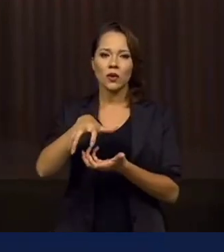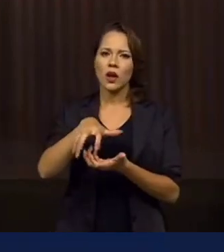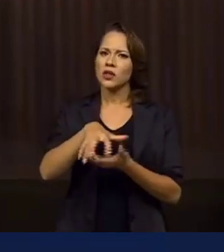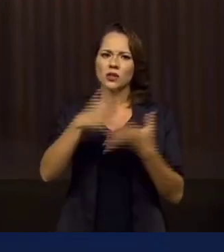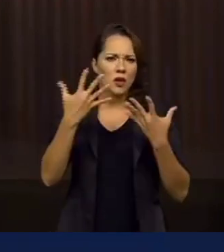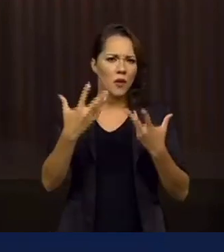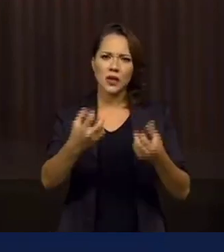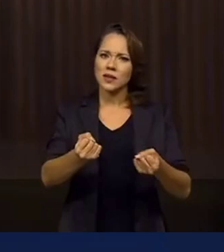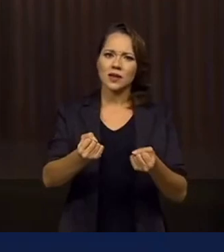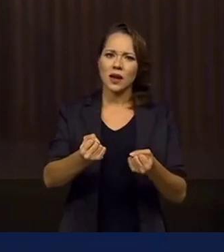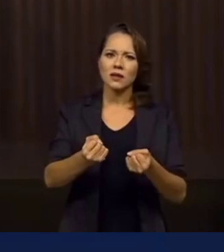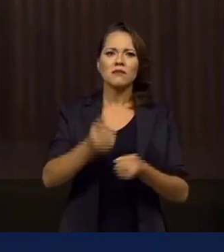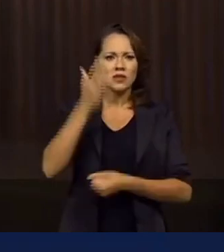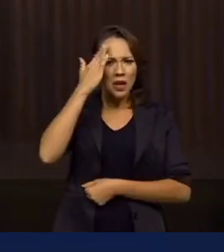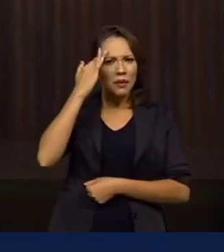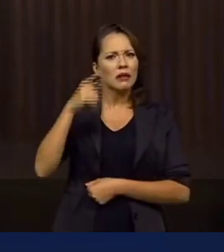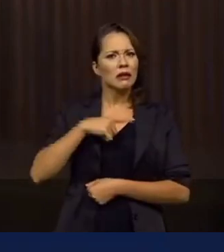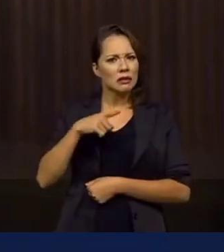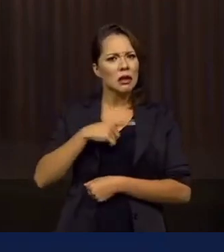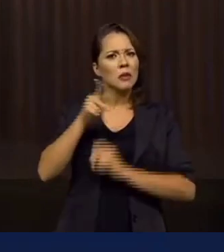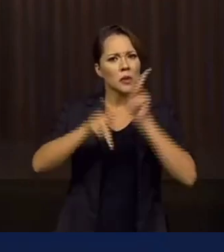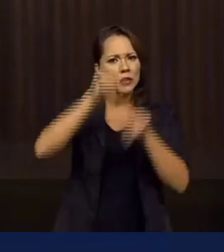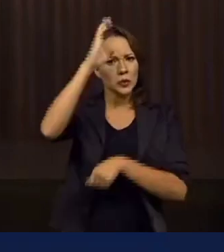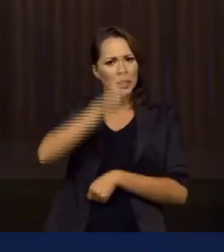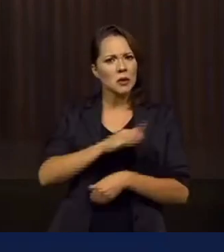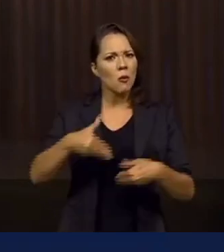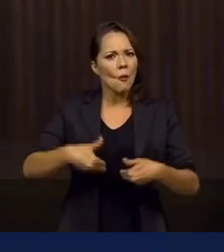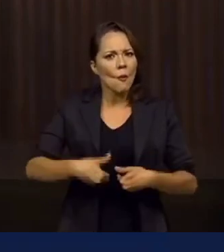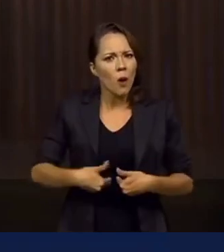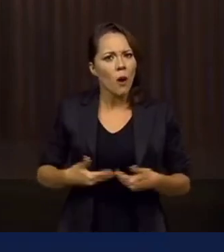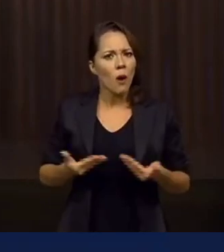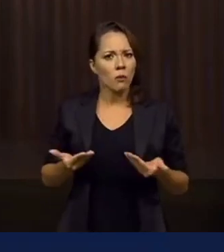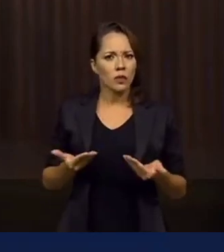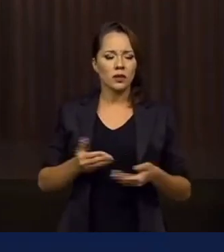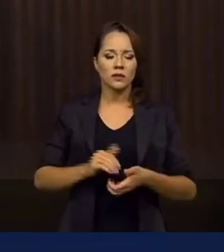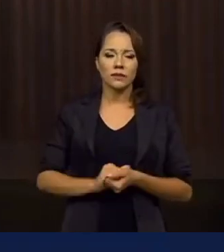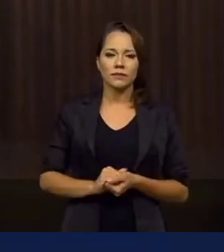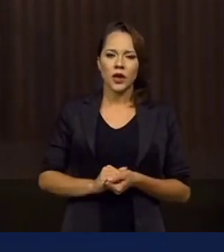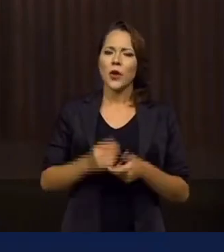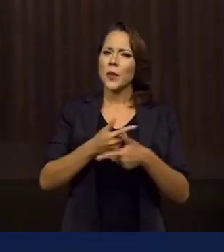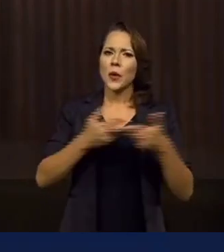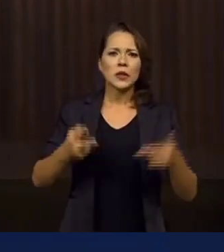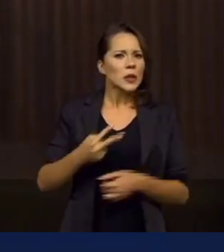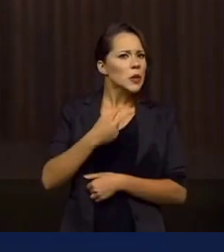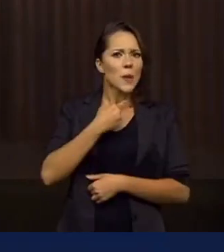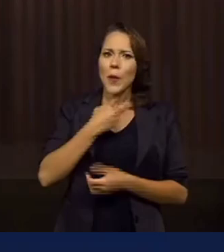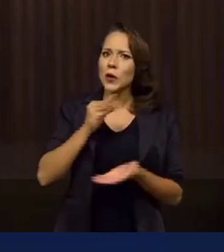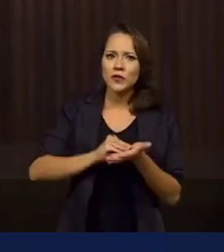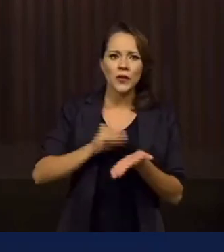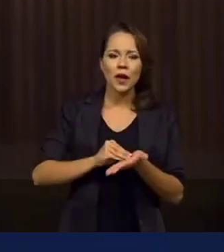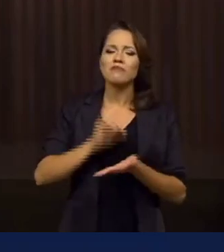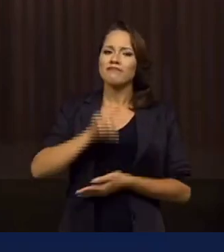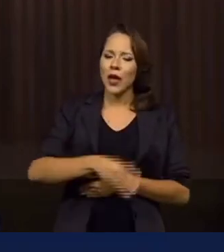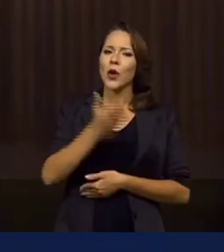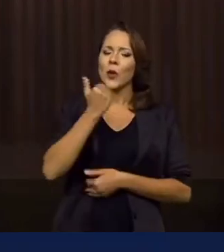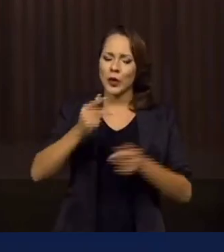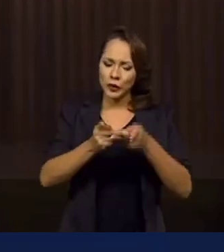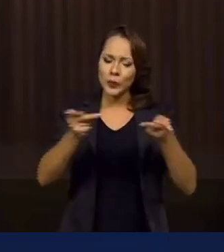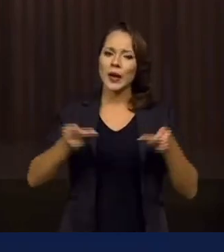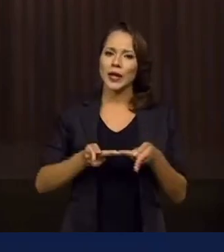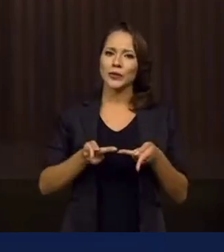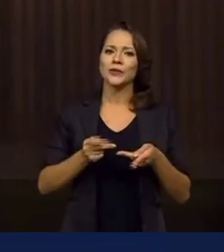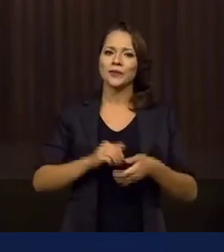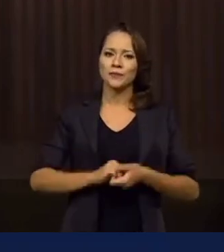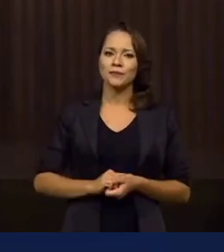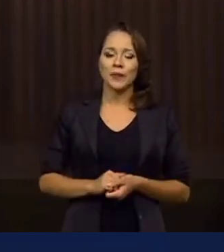conformamos ao saber que ainda existem brasileiros passando fome. Uma coisa que não pode faltar é comida no prato.